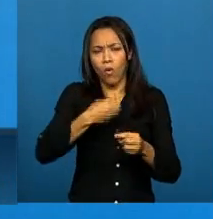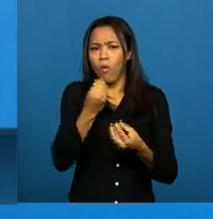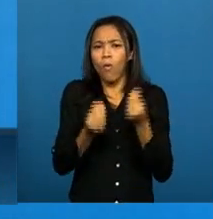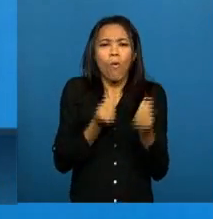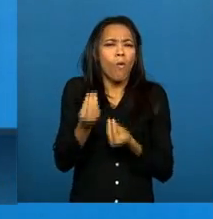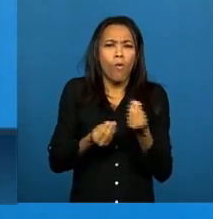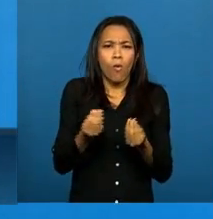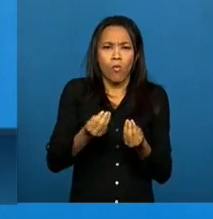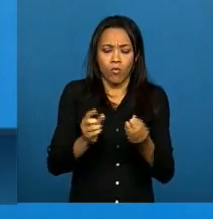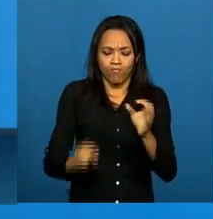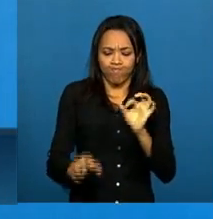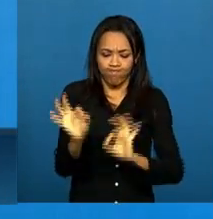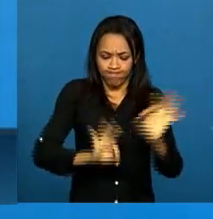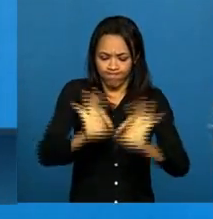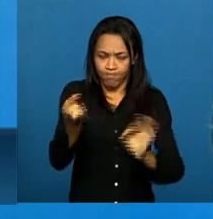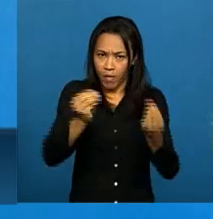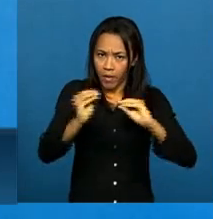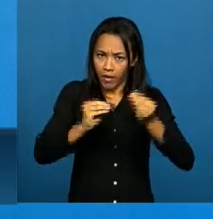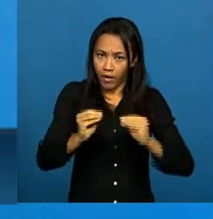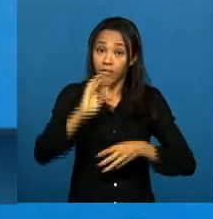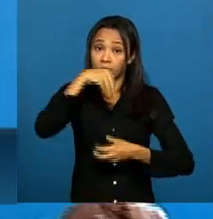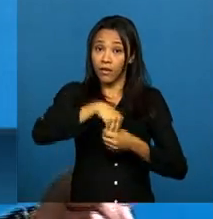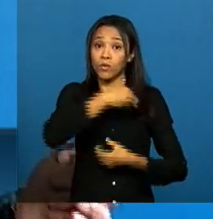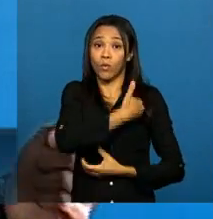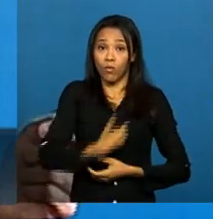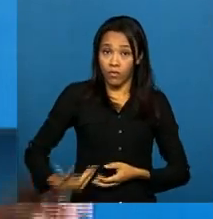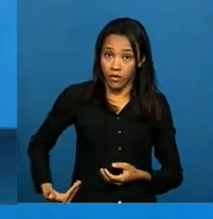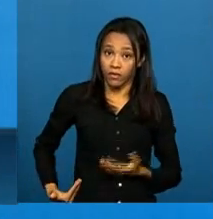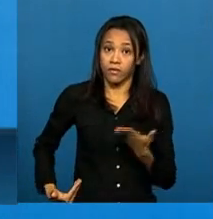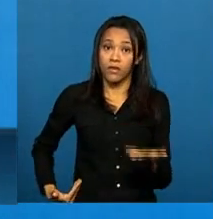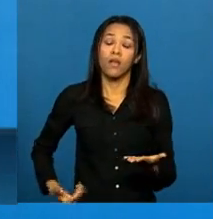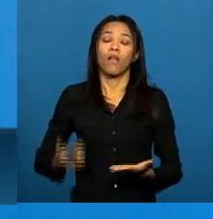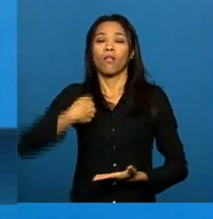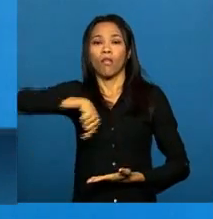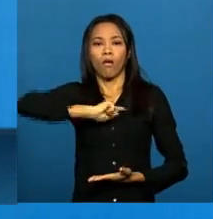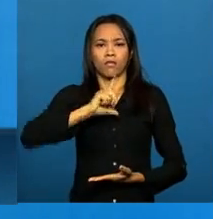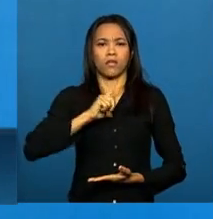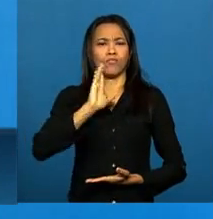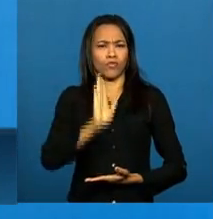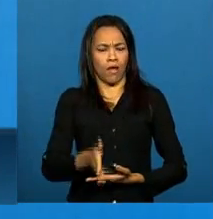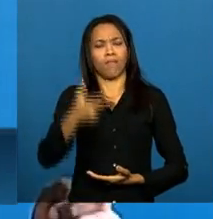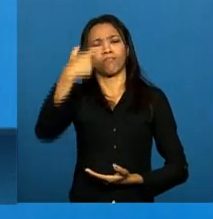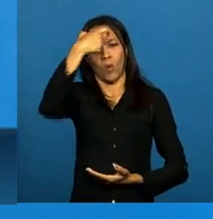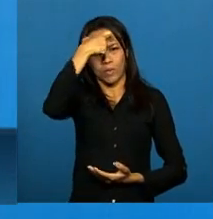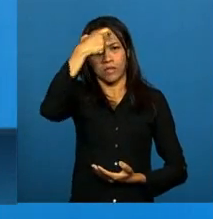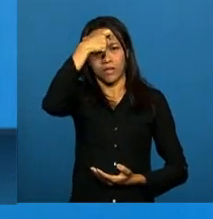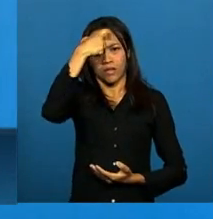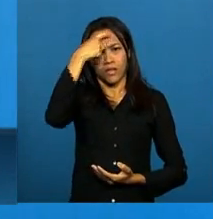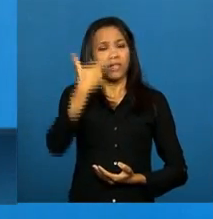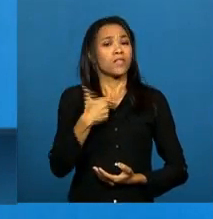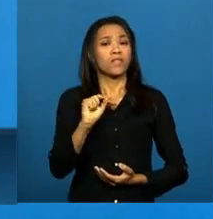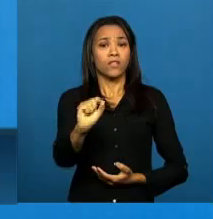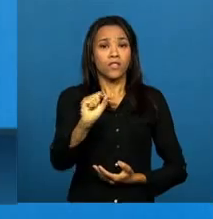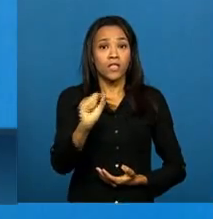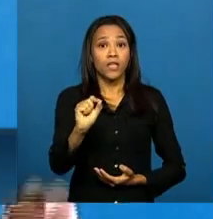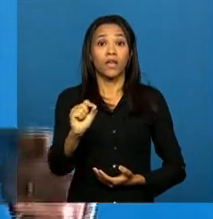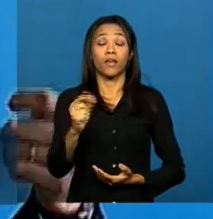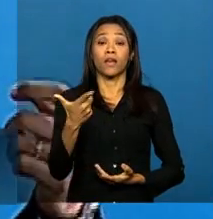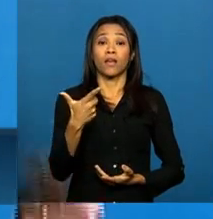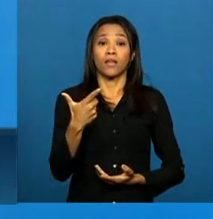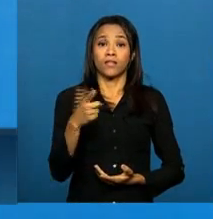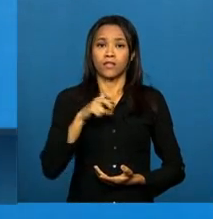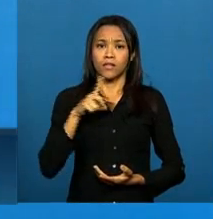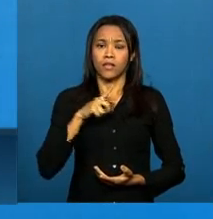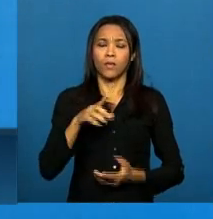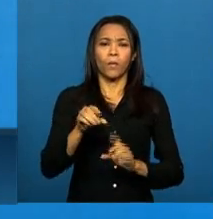normativa dentro do nosso governo. Nós temos a plena consciência da demanda pela construção de uma